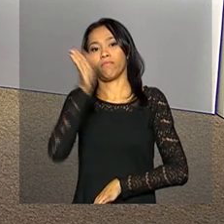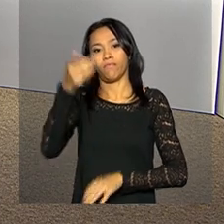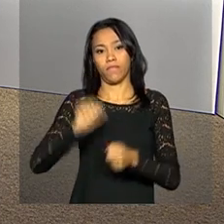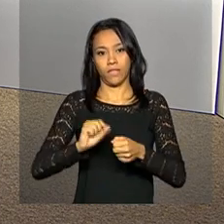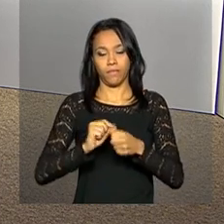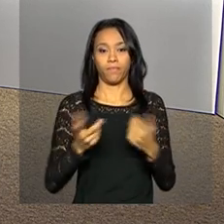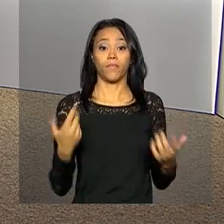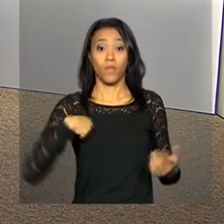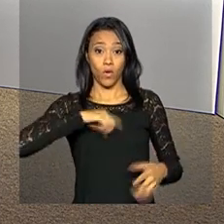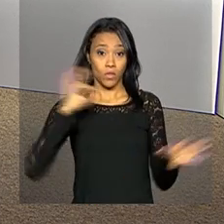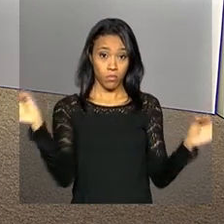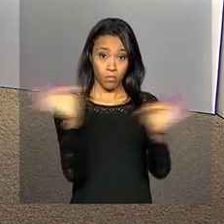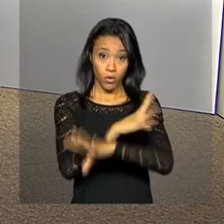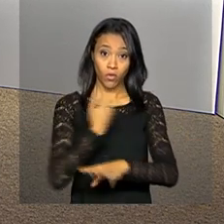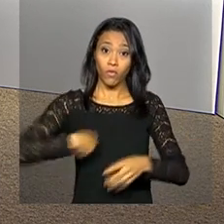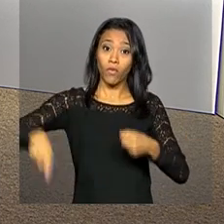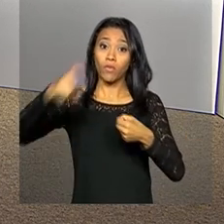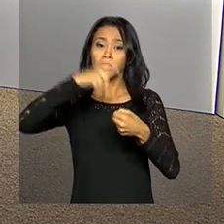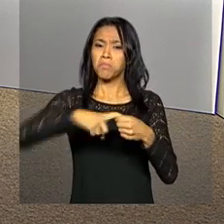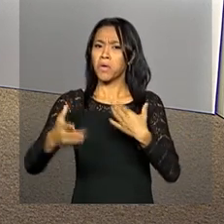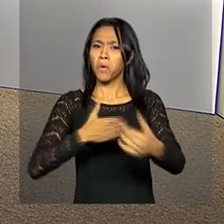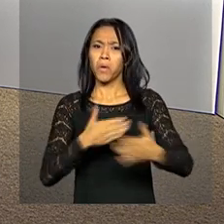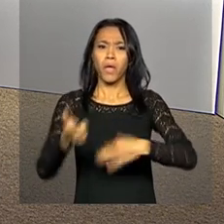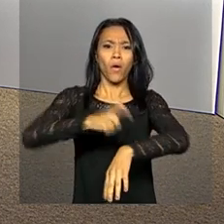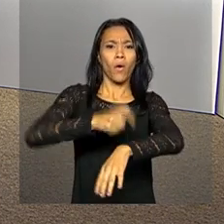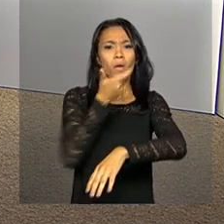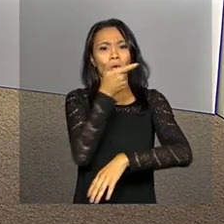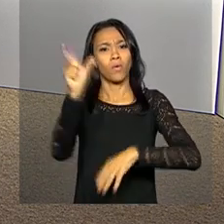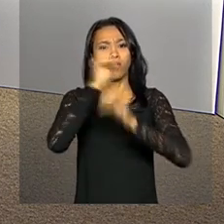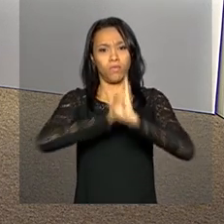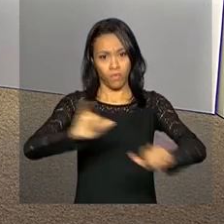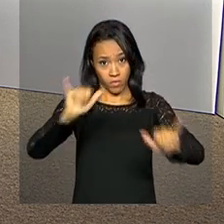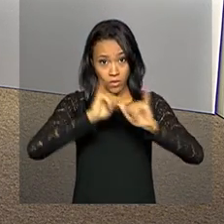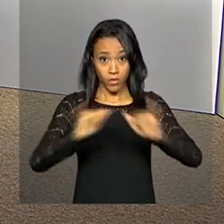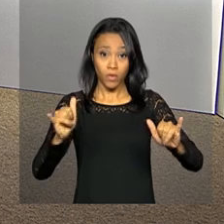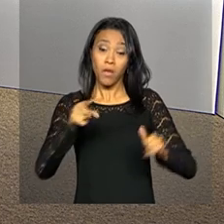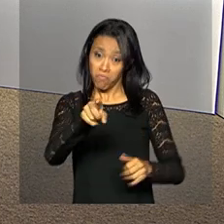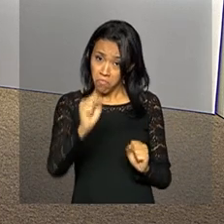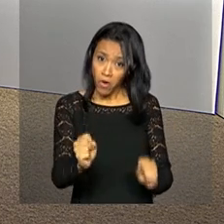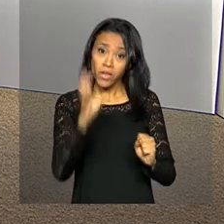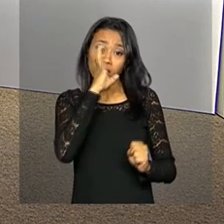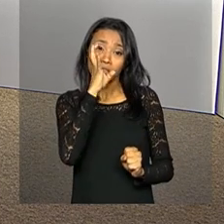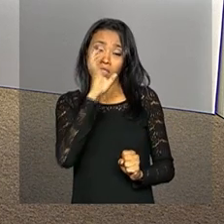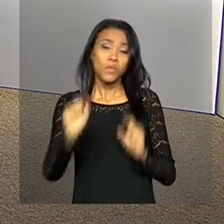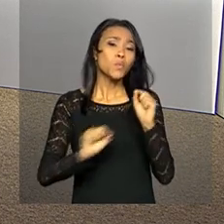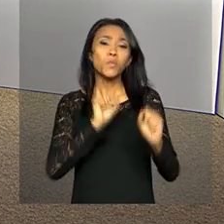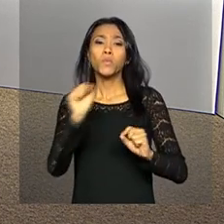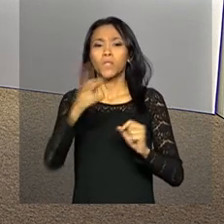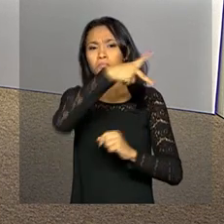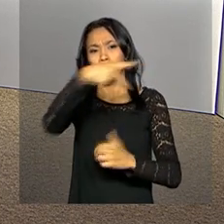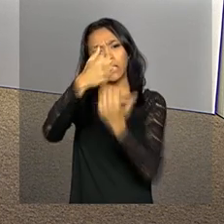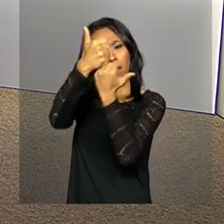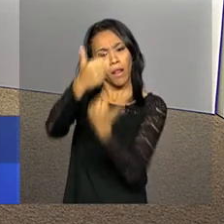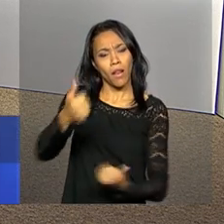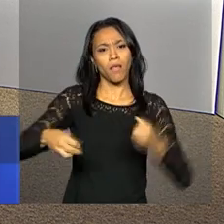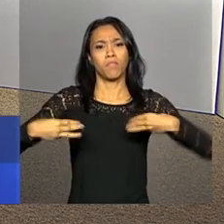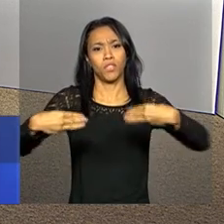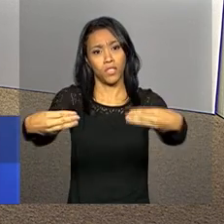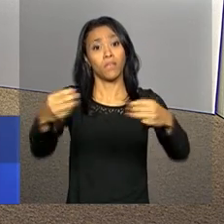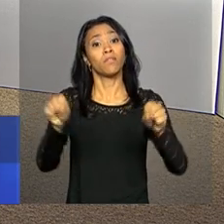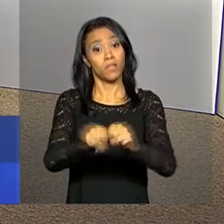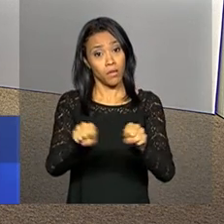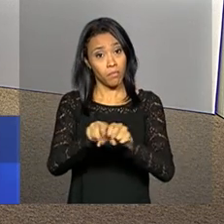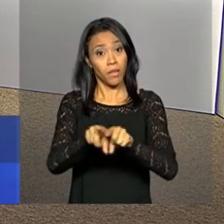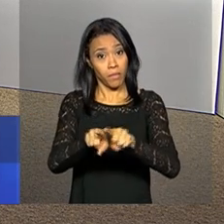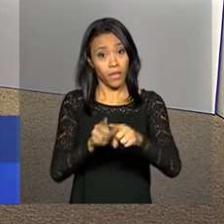Nós ficamos por aqui, voltamos a qualquer momento com outras informações. Acompanhe as novidades do Executivo Federal também em